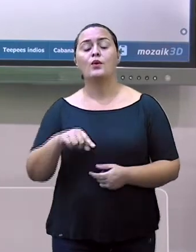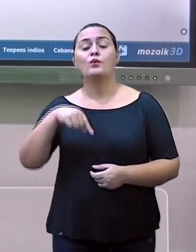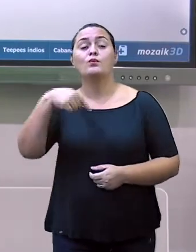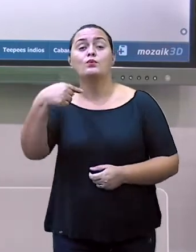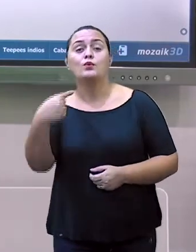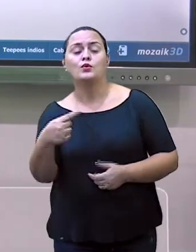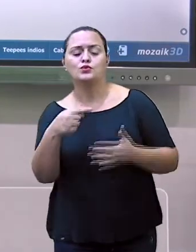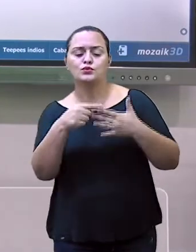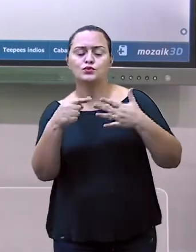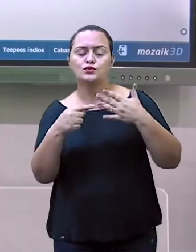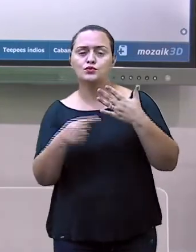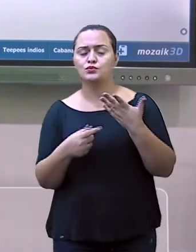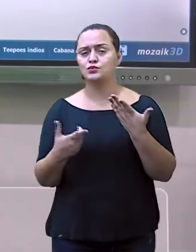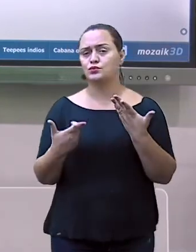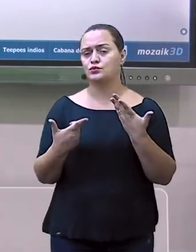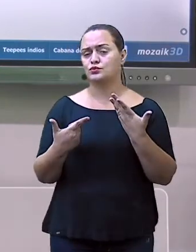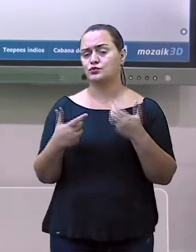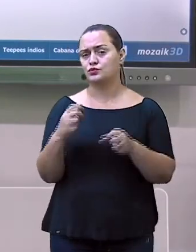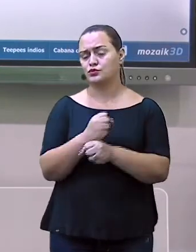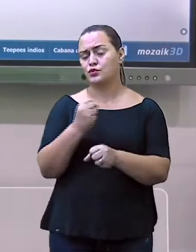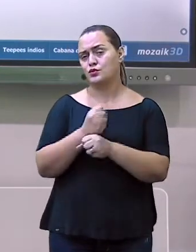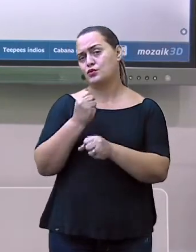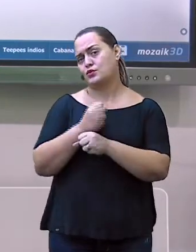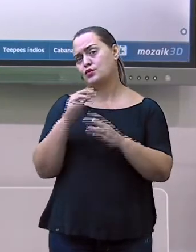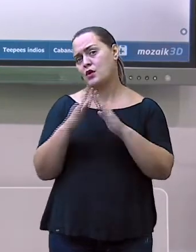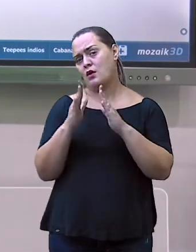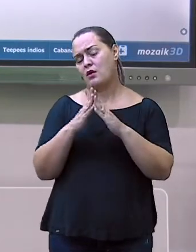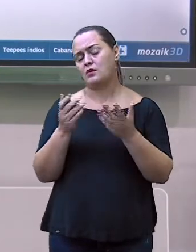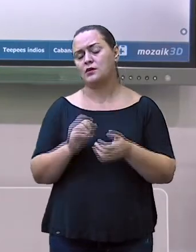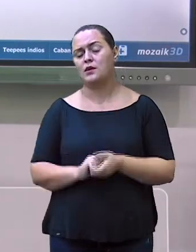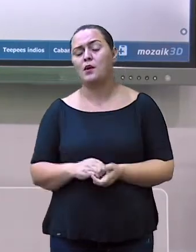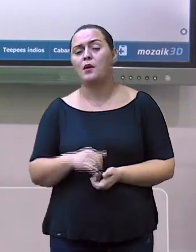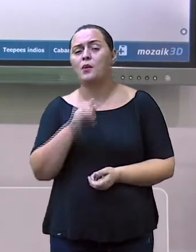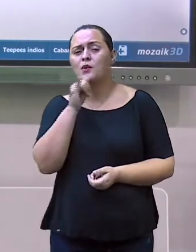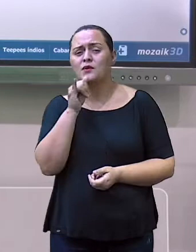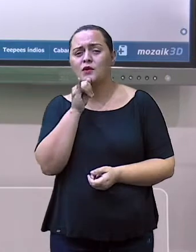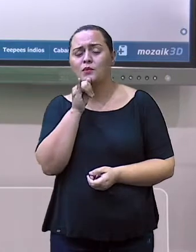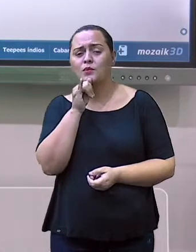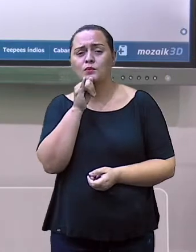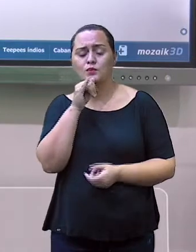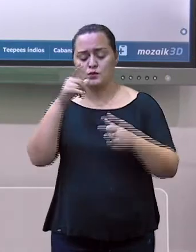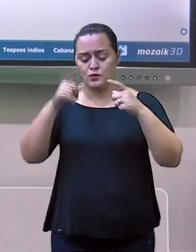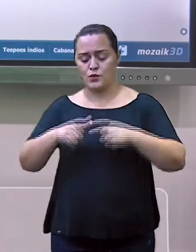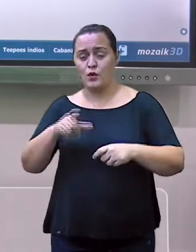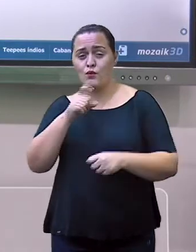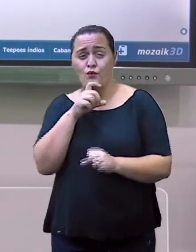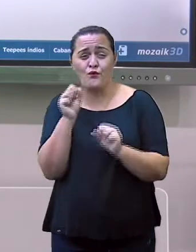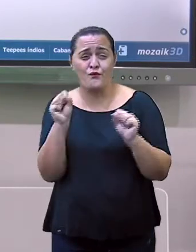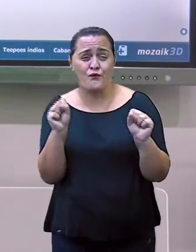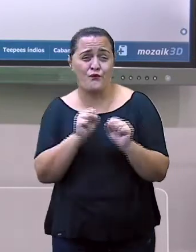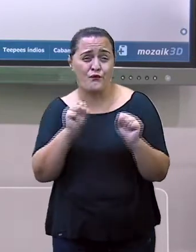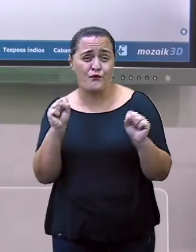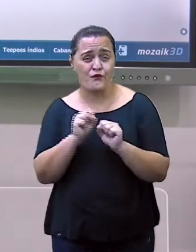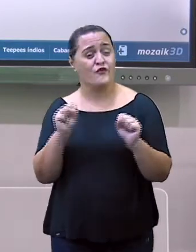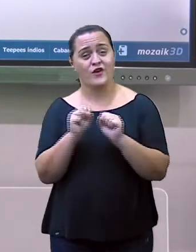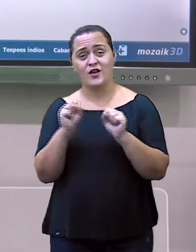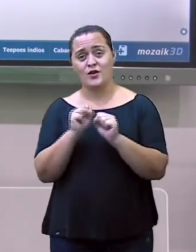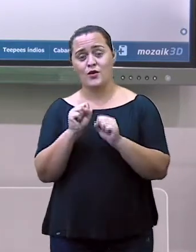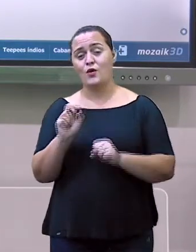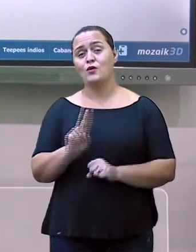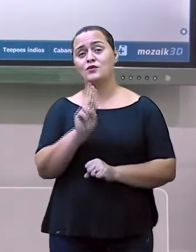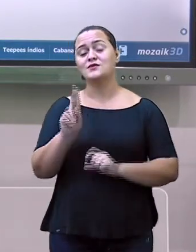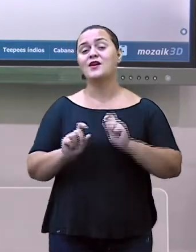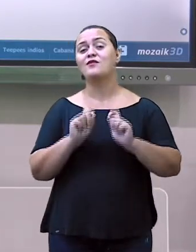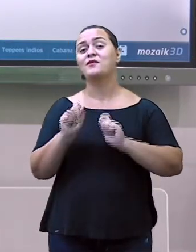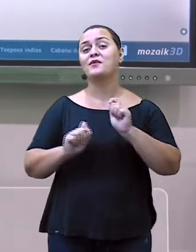construção. Nas regiões muito frias, como o Polo Norte, os povos usavam blocos de gelo para construir as